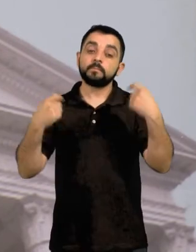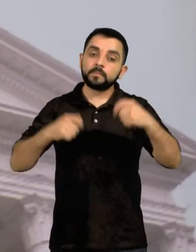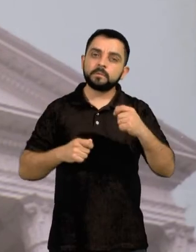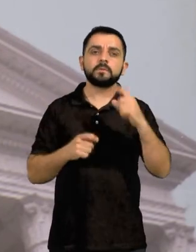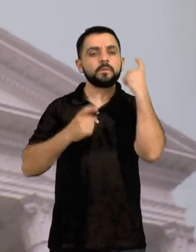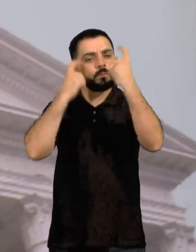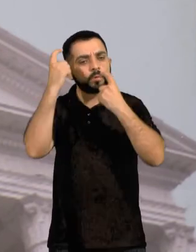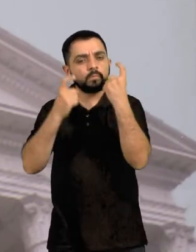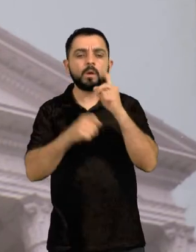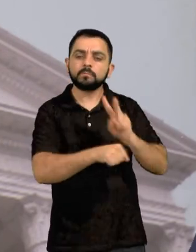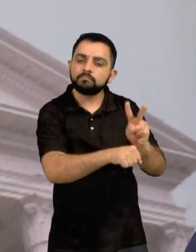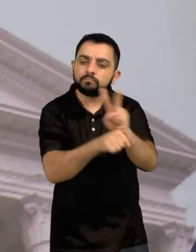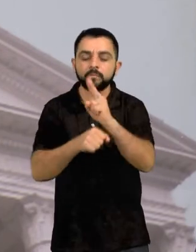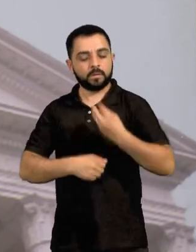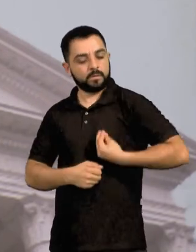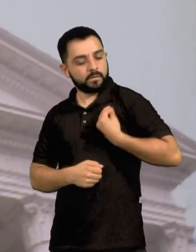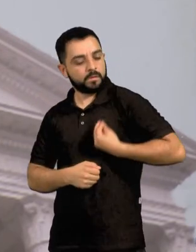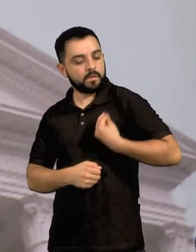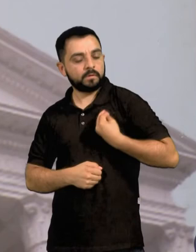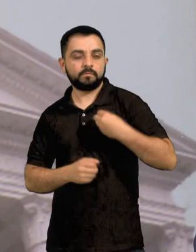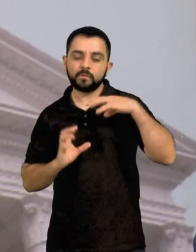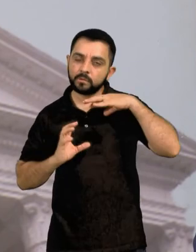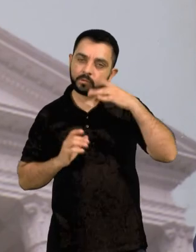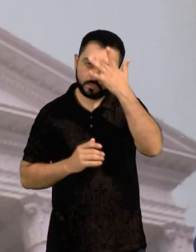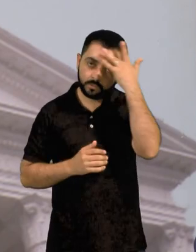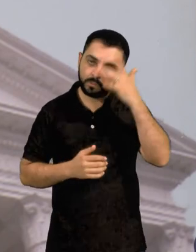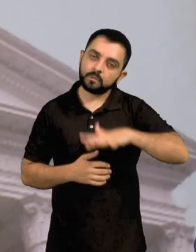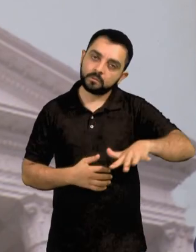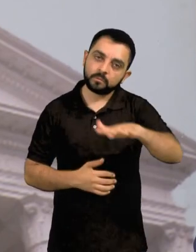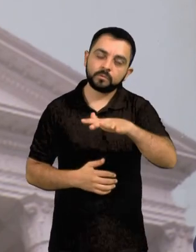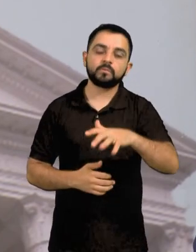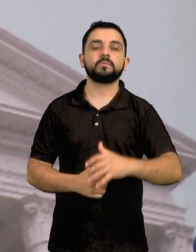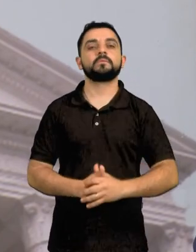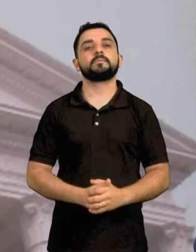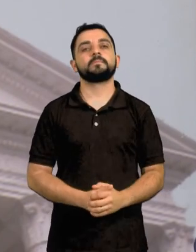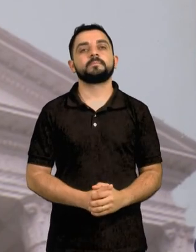vida das pessoas e na grave situação que vivemos. de na pessoas e na